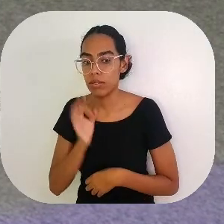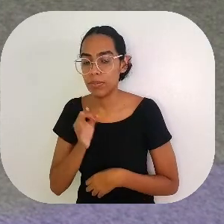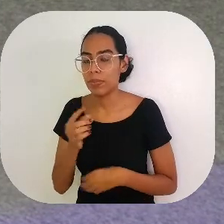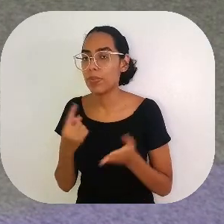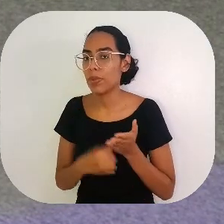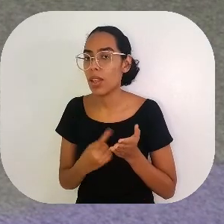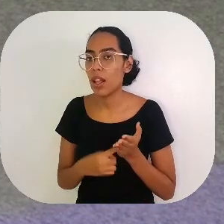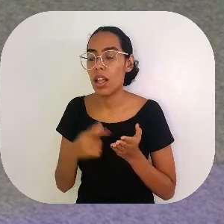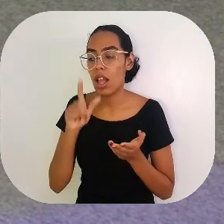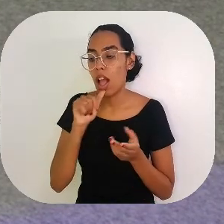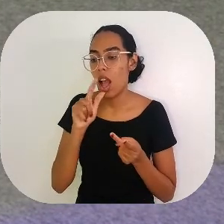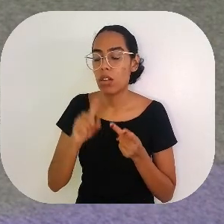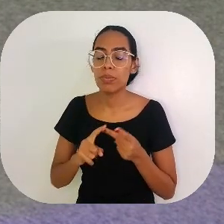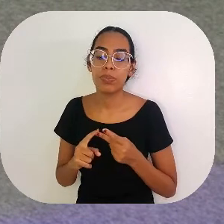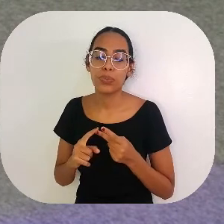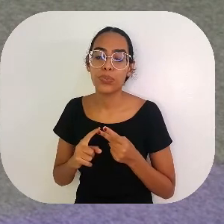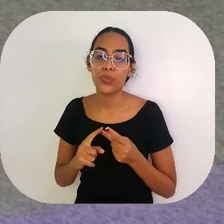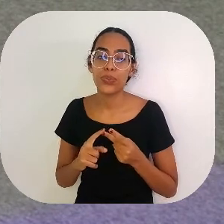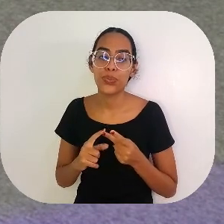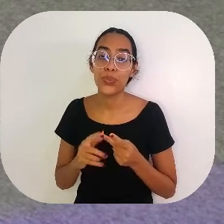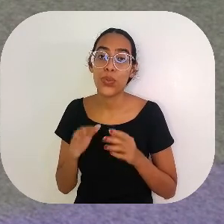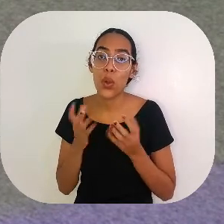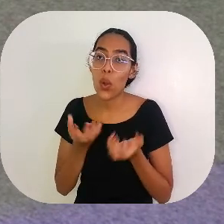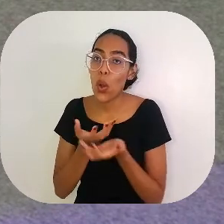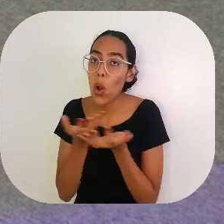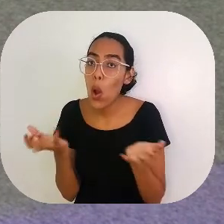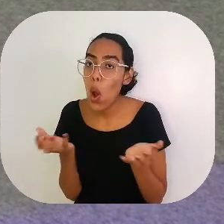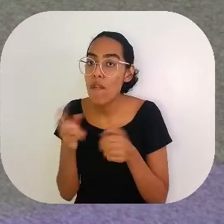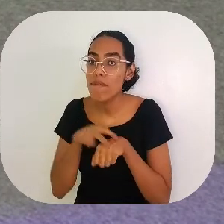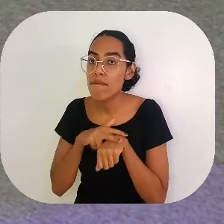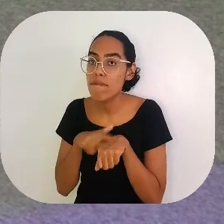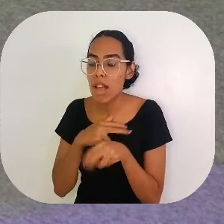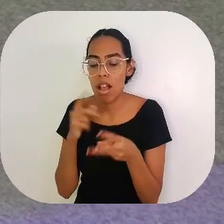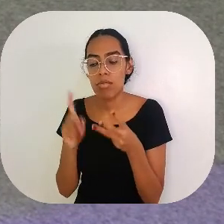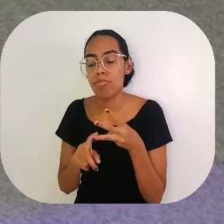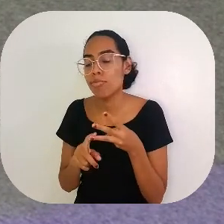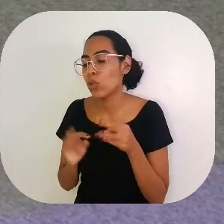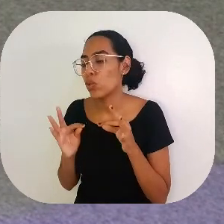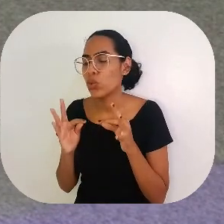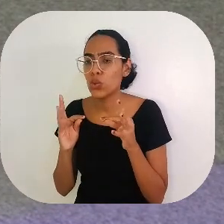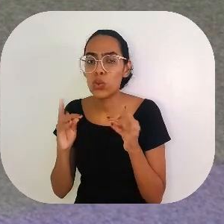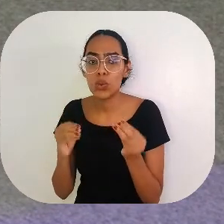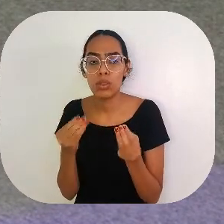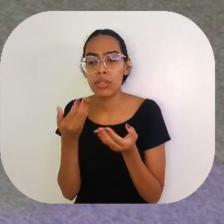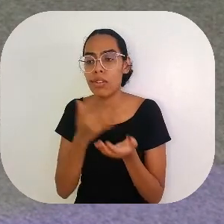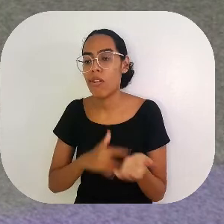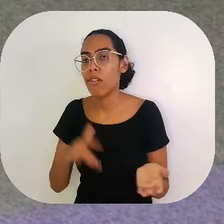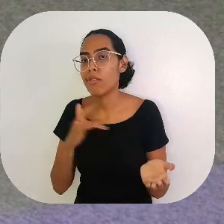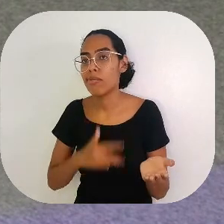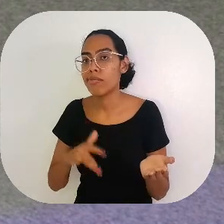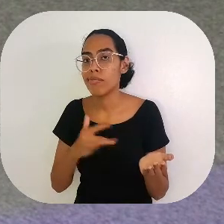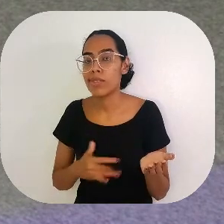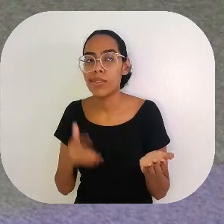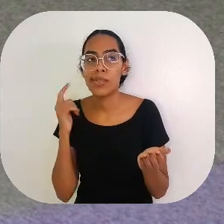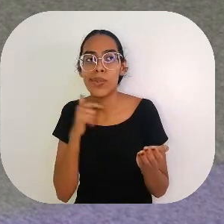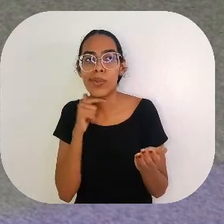ia morrer, não é? Então, ó, era aguinha, era capim, era tudo, a pobre da jumenta